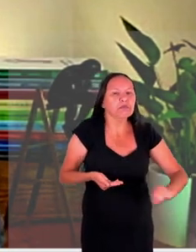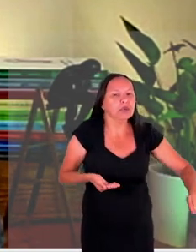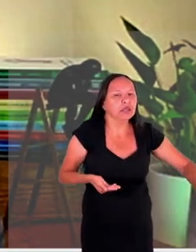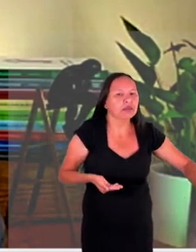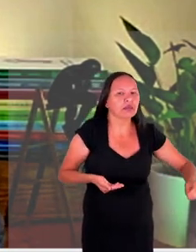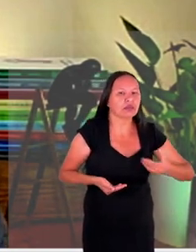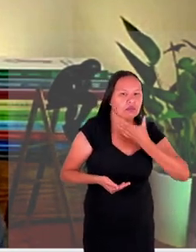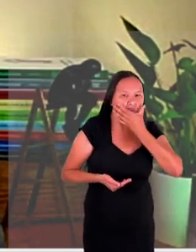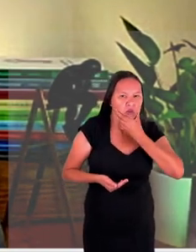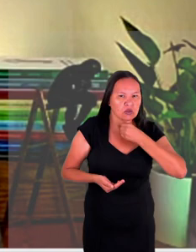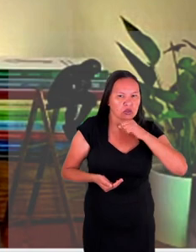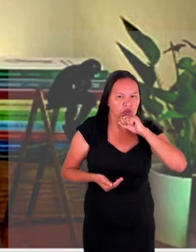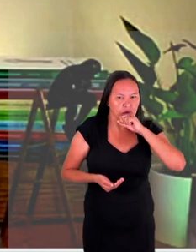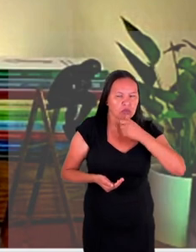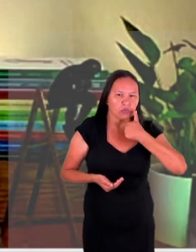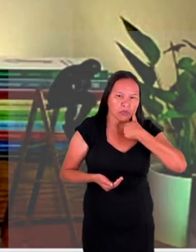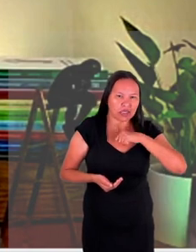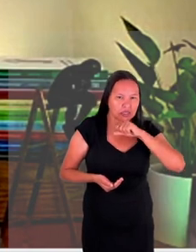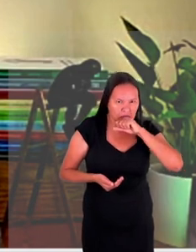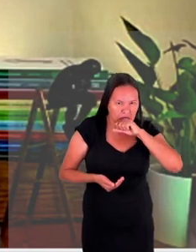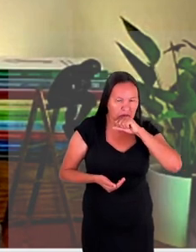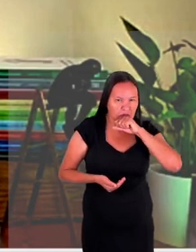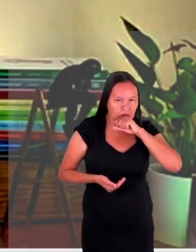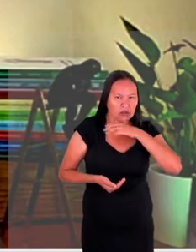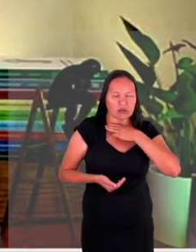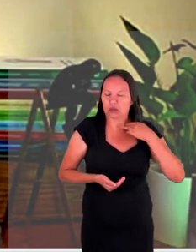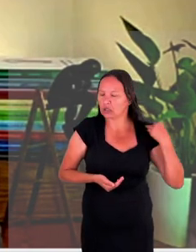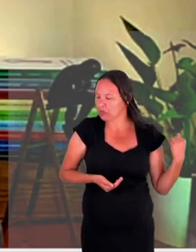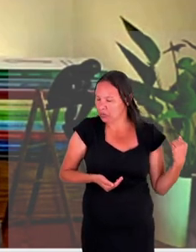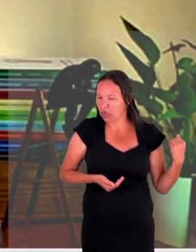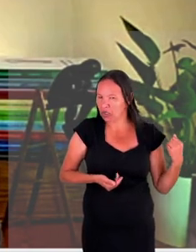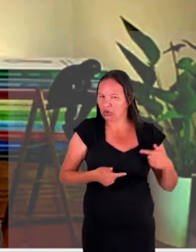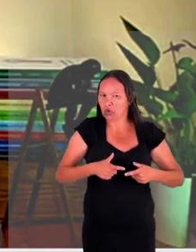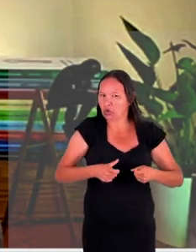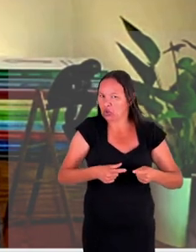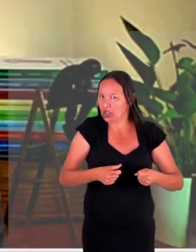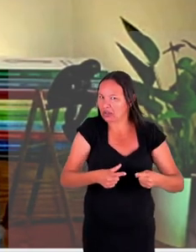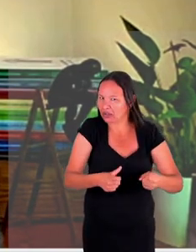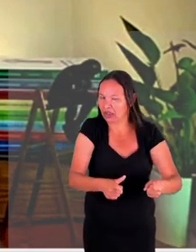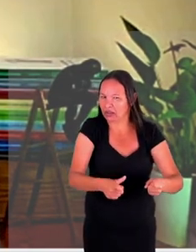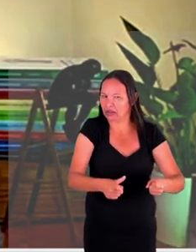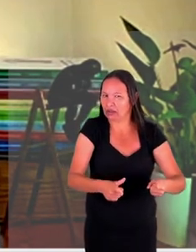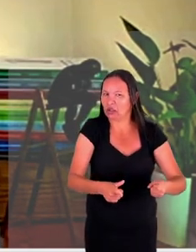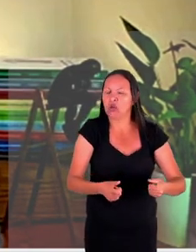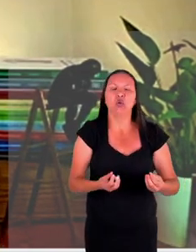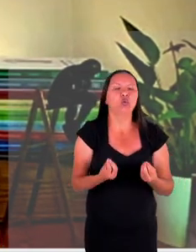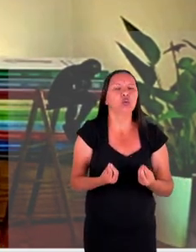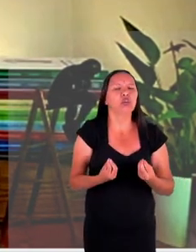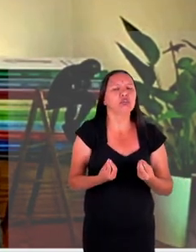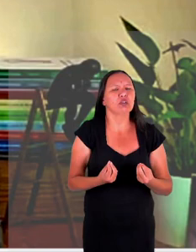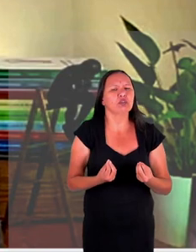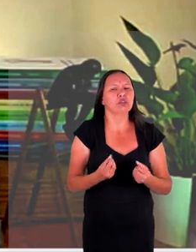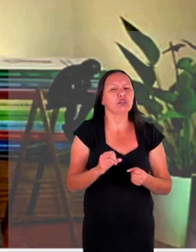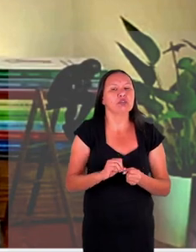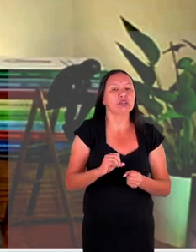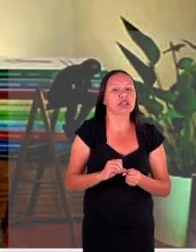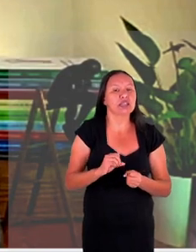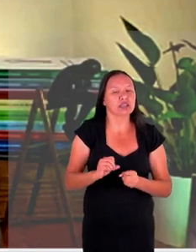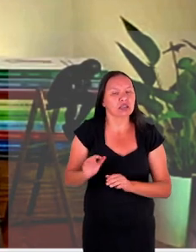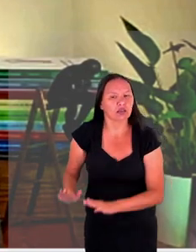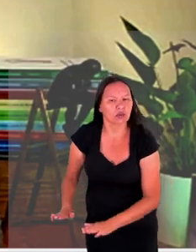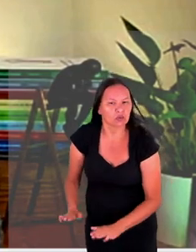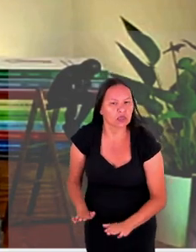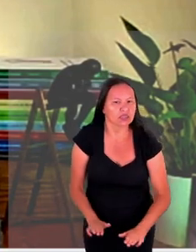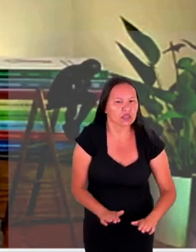ficaram no país mas aqueles que também foram para outros países existe um monitoramento então é isso que eu imagino que uma das grandes questões